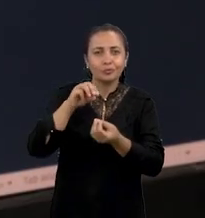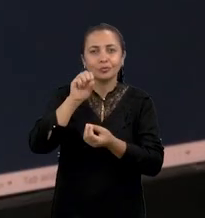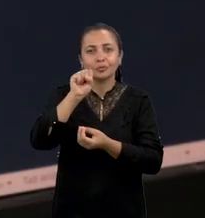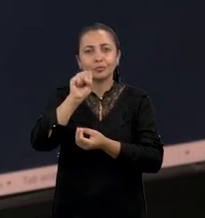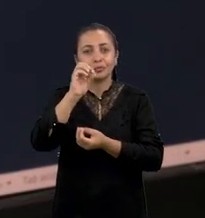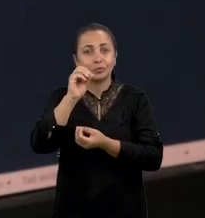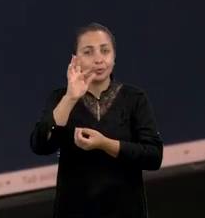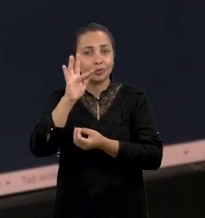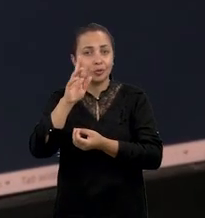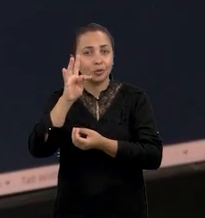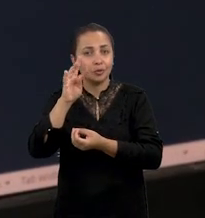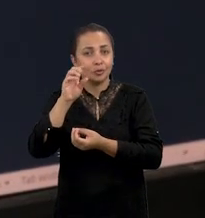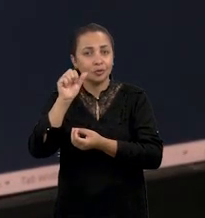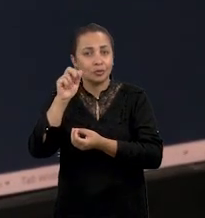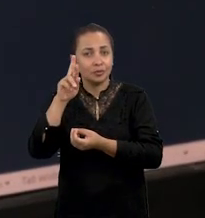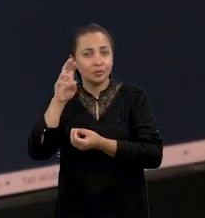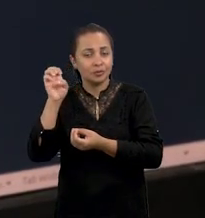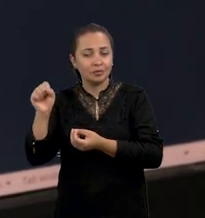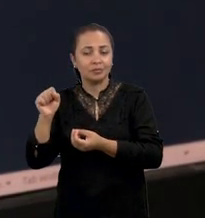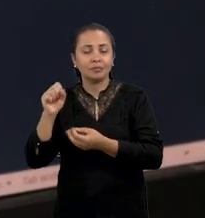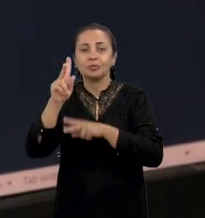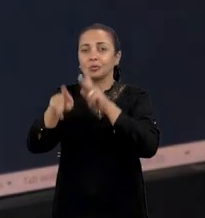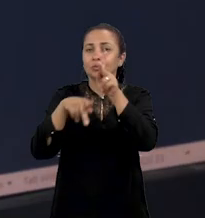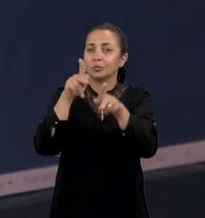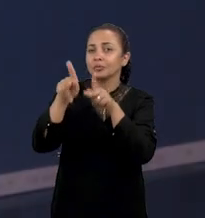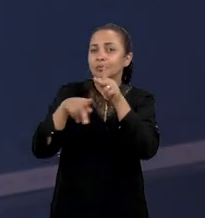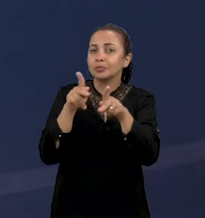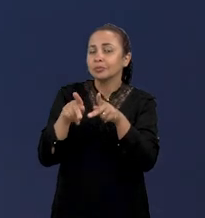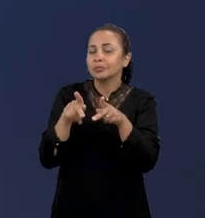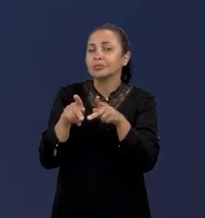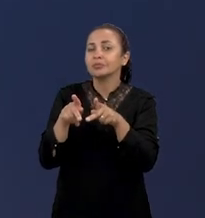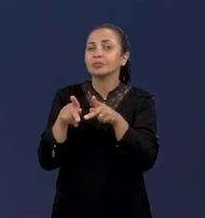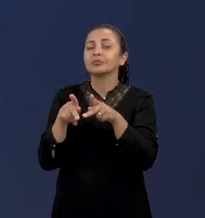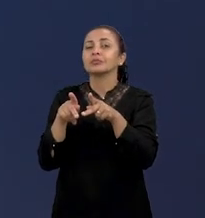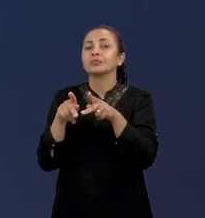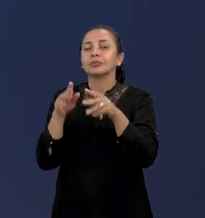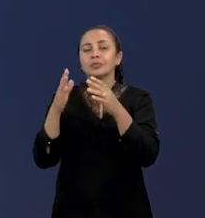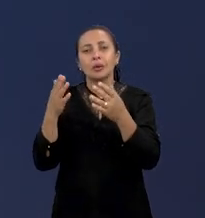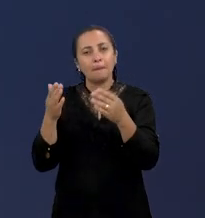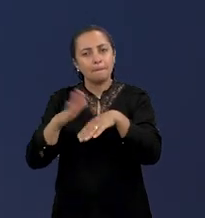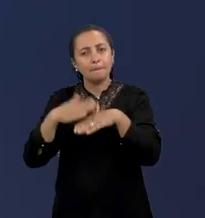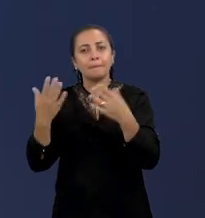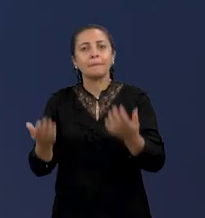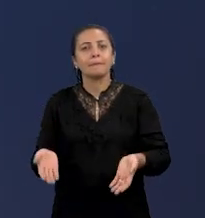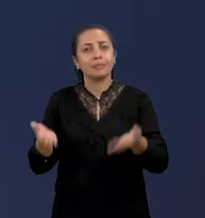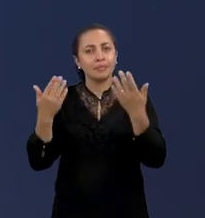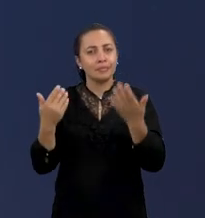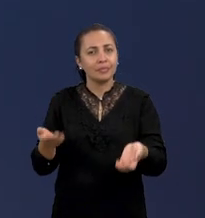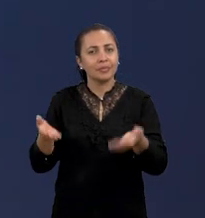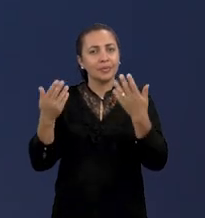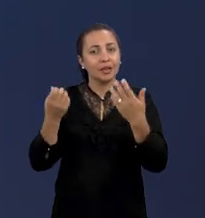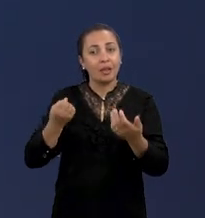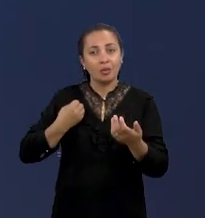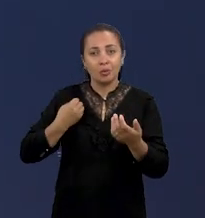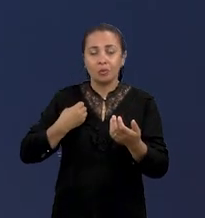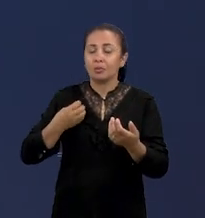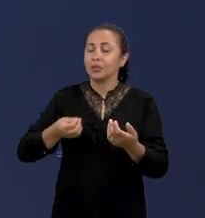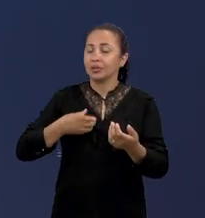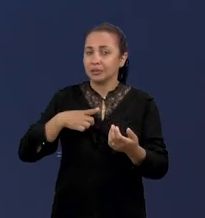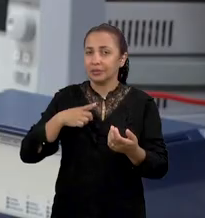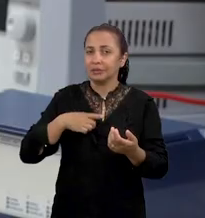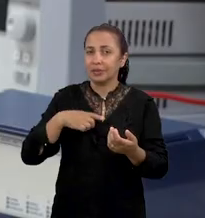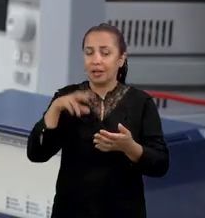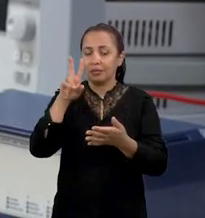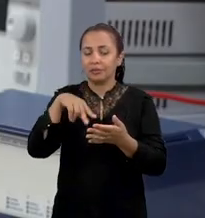baseado em um novo algoritmo de uma rede neural convulacional, mais leve do que os outros algoritmos existentes na